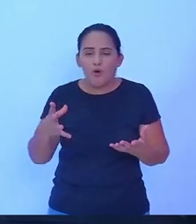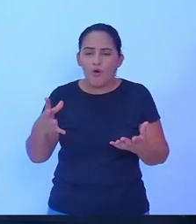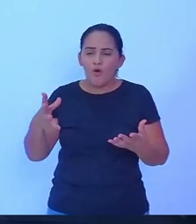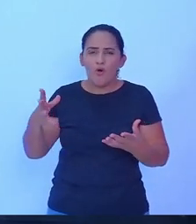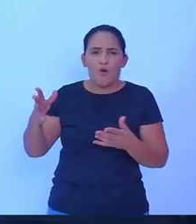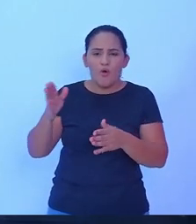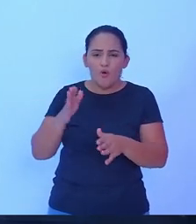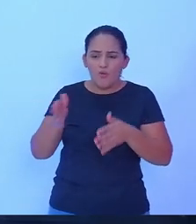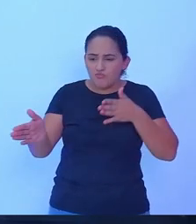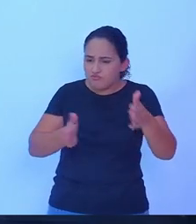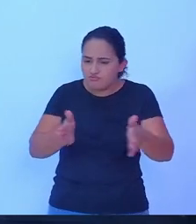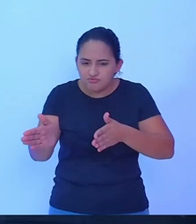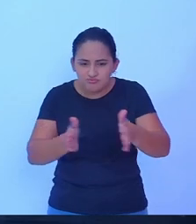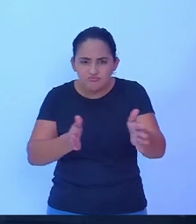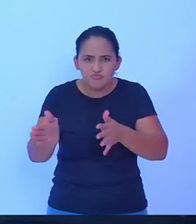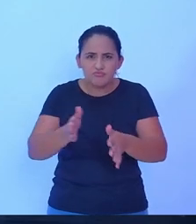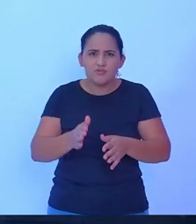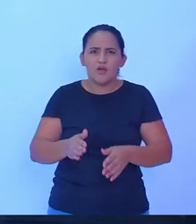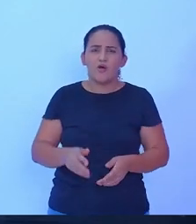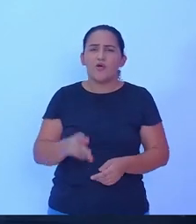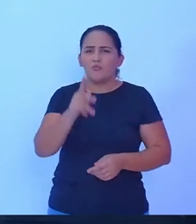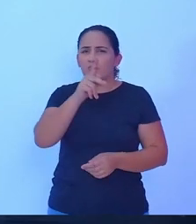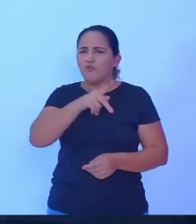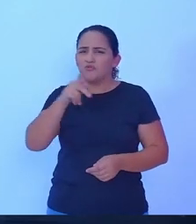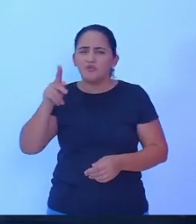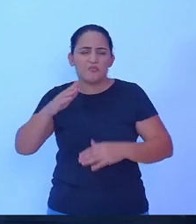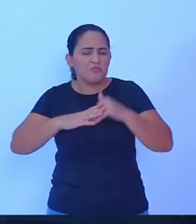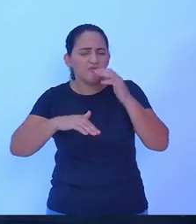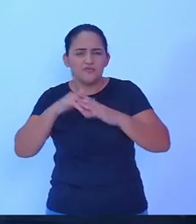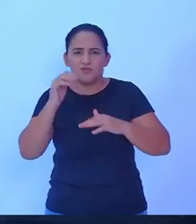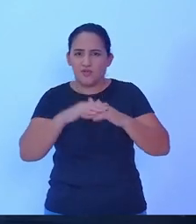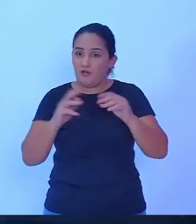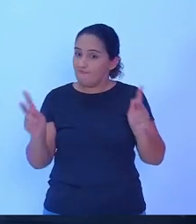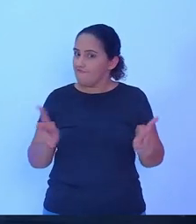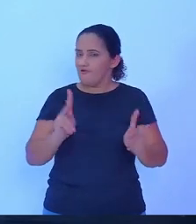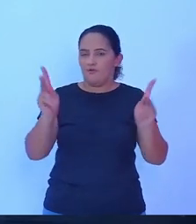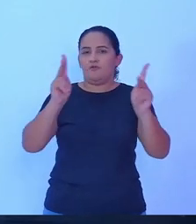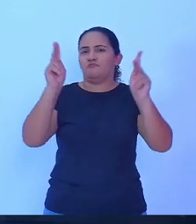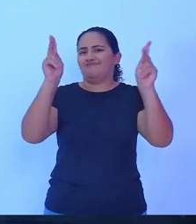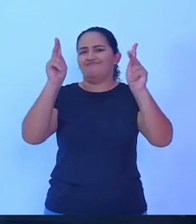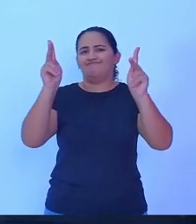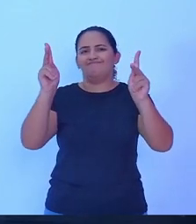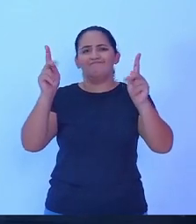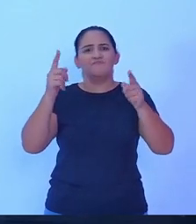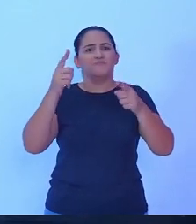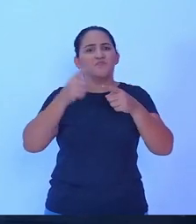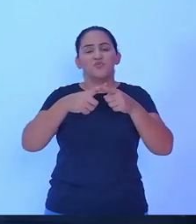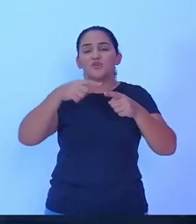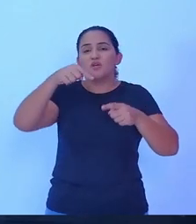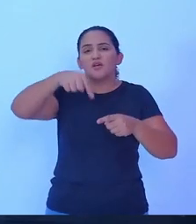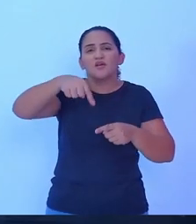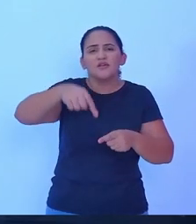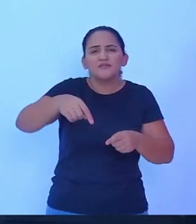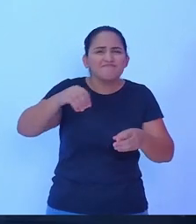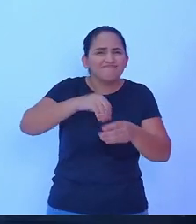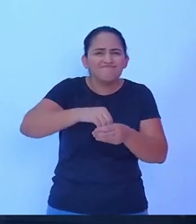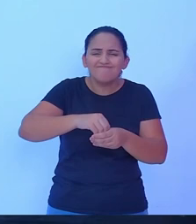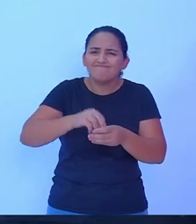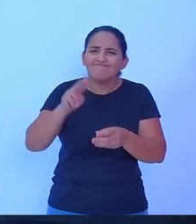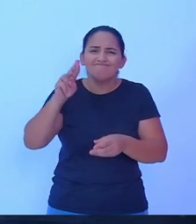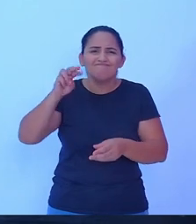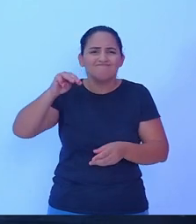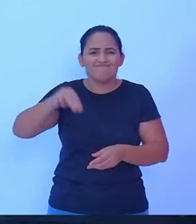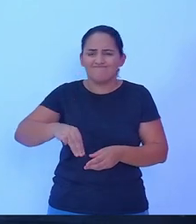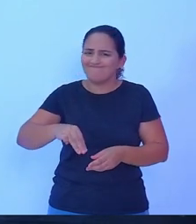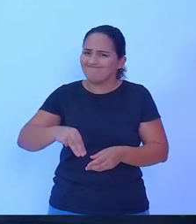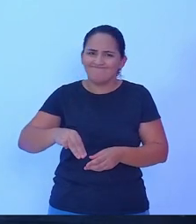tenha profissionais valorizados, que é o que o nosso município, infelizmente, é o único da região que